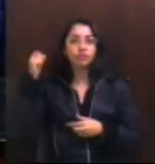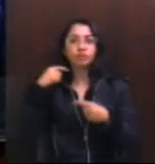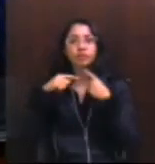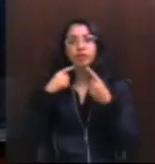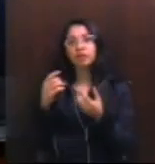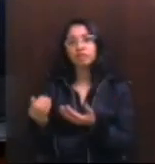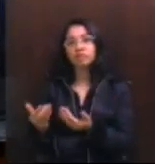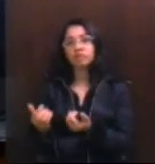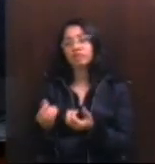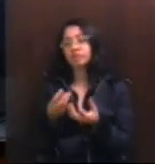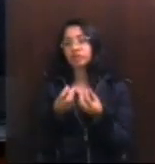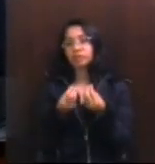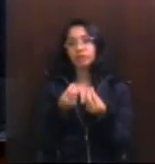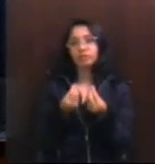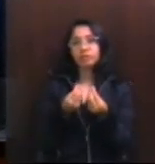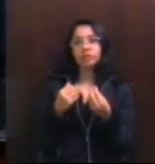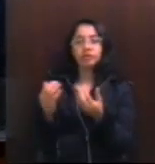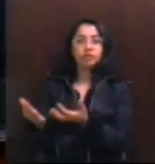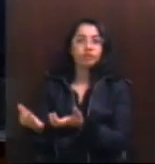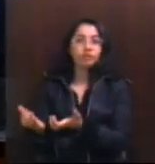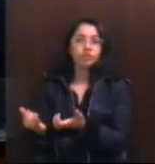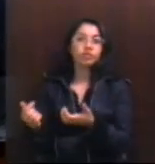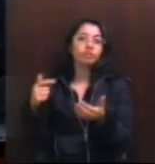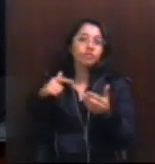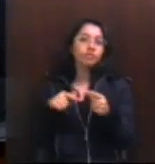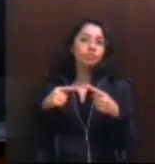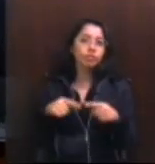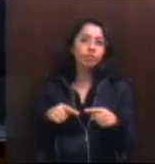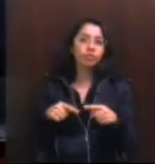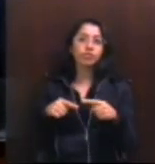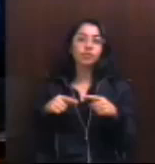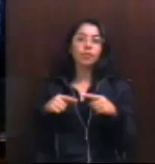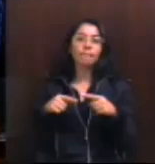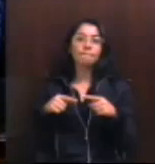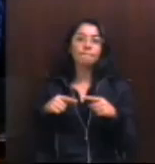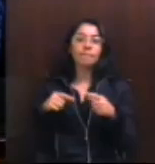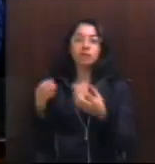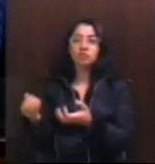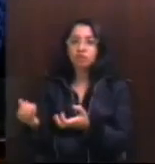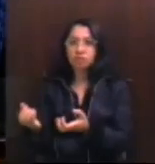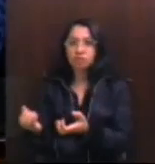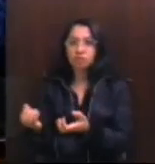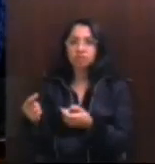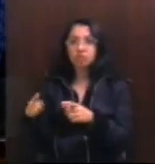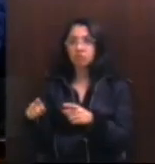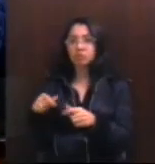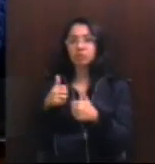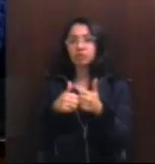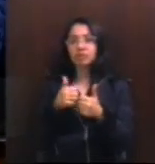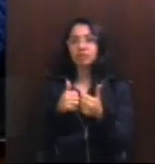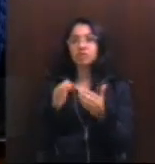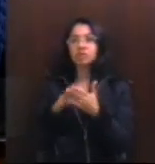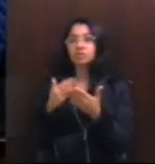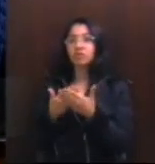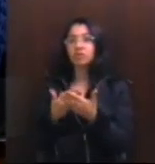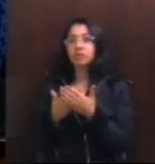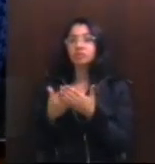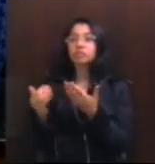se mobilizam, os jovens não lutam pela sua educação, os jovens não lutam pela qualidade na escola. Os jovens